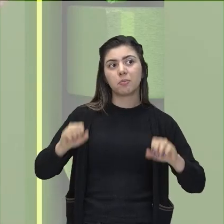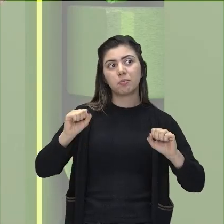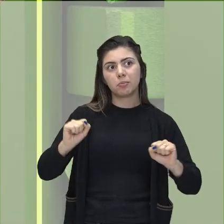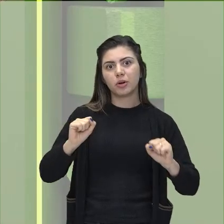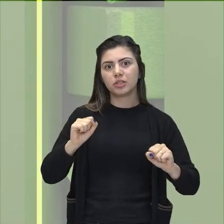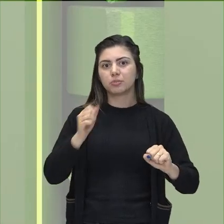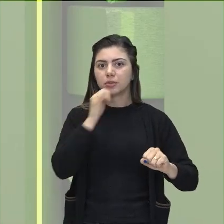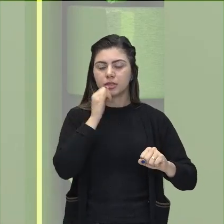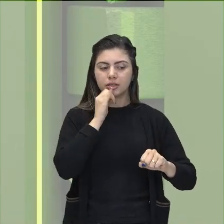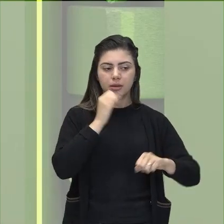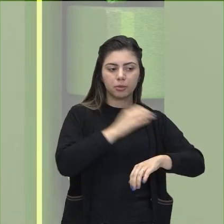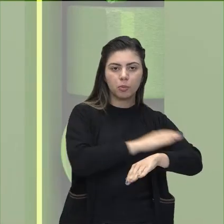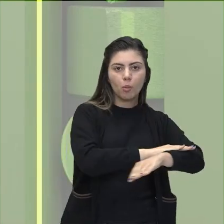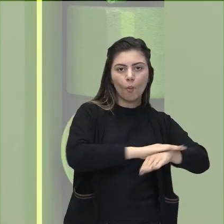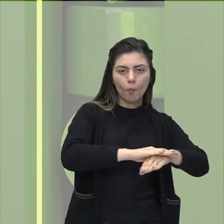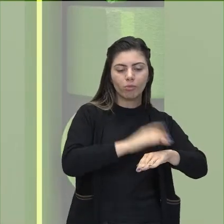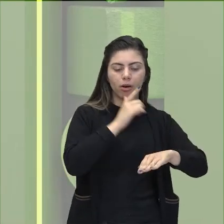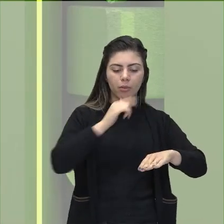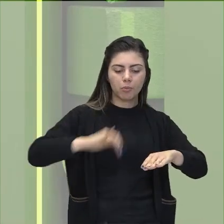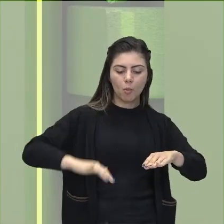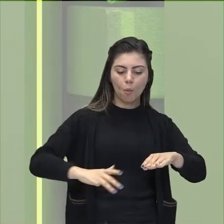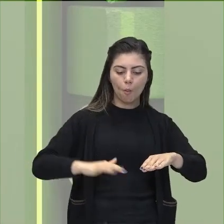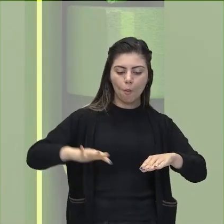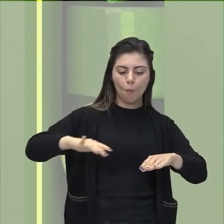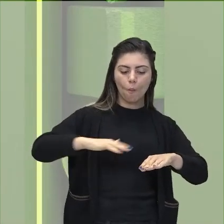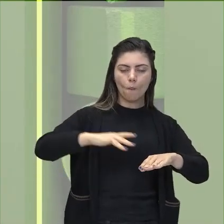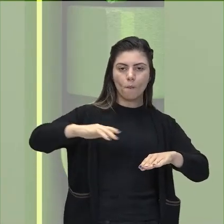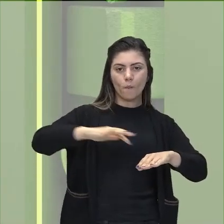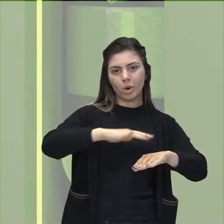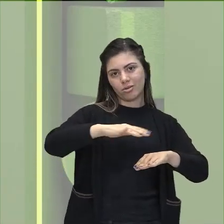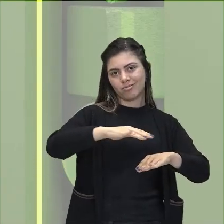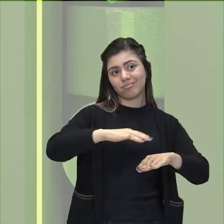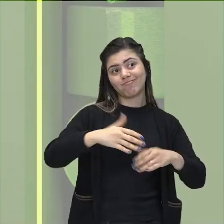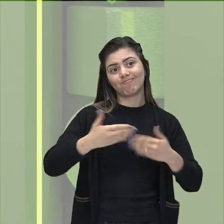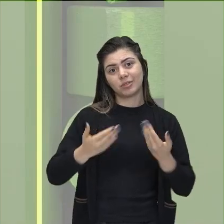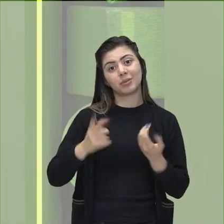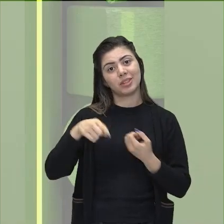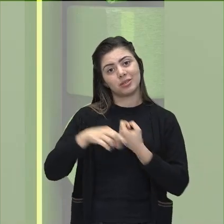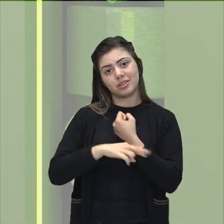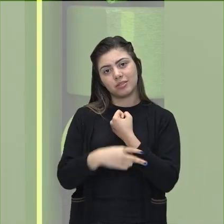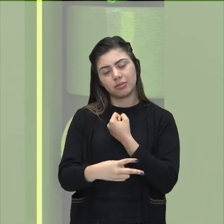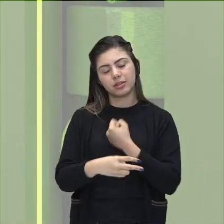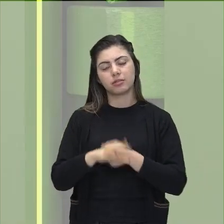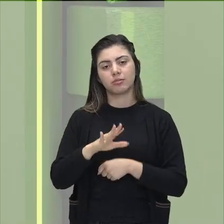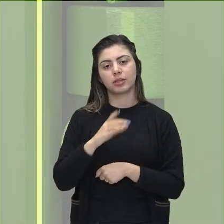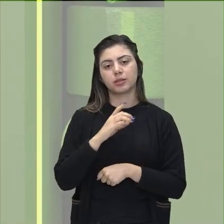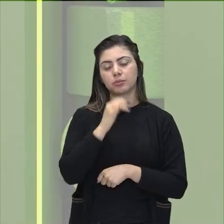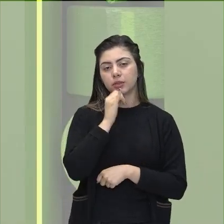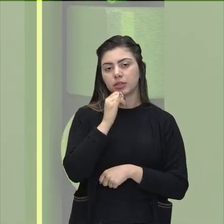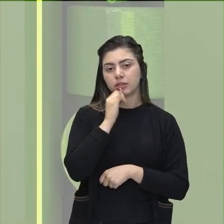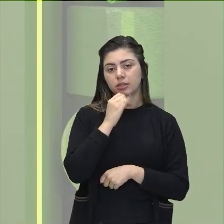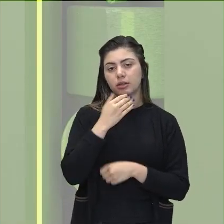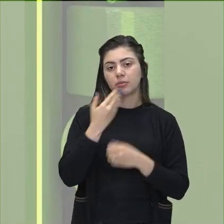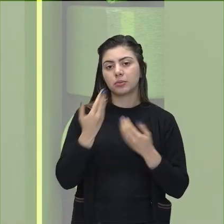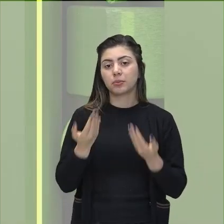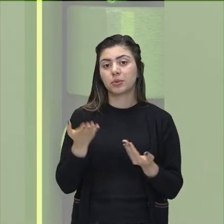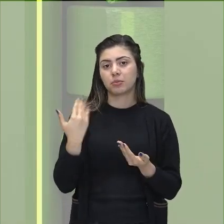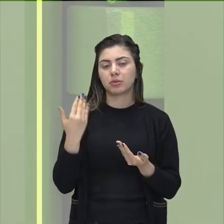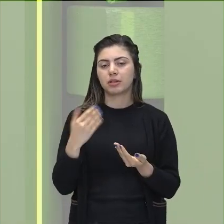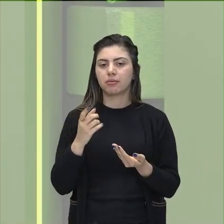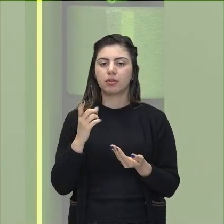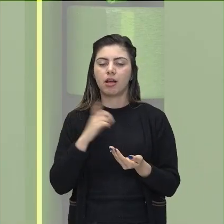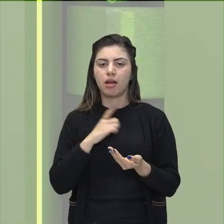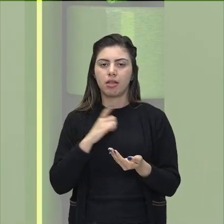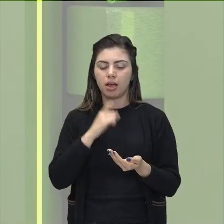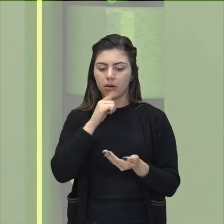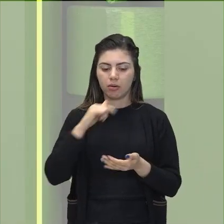alagadas, tá, pessoal? Então vai ter esse impacto. Um outro impacto é que aquela água, ela já não vai mais ter aquela corrente